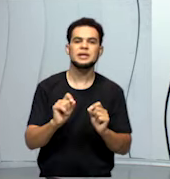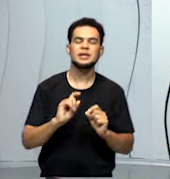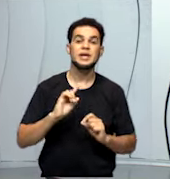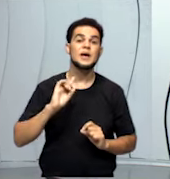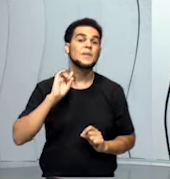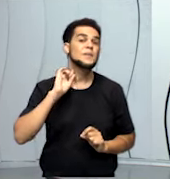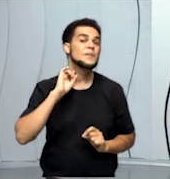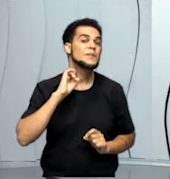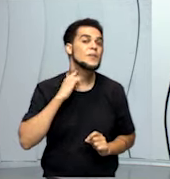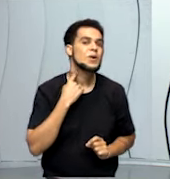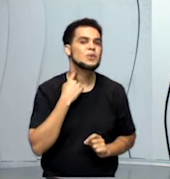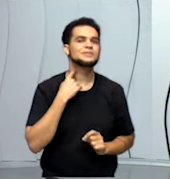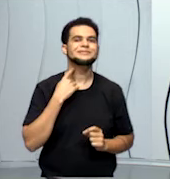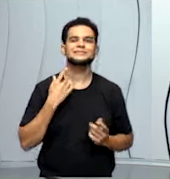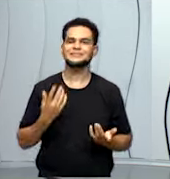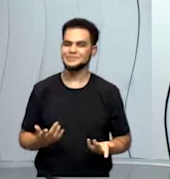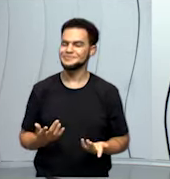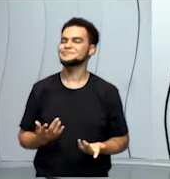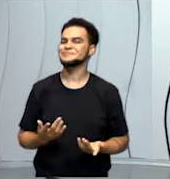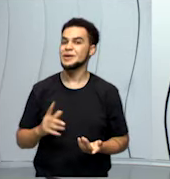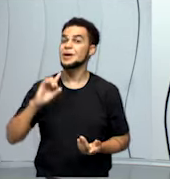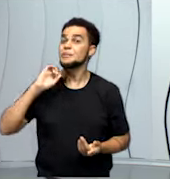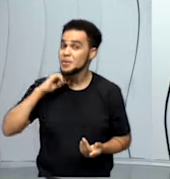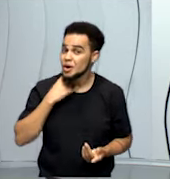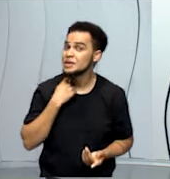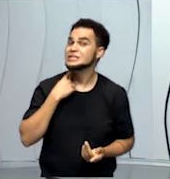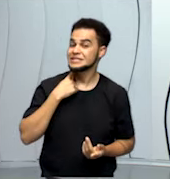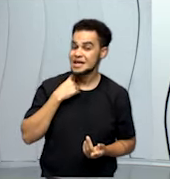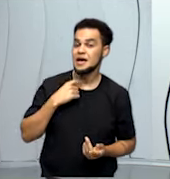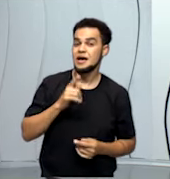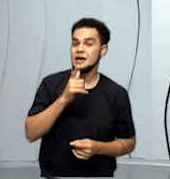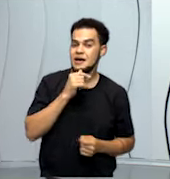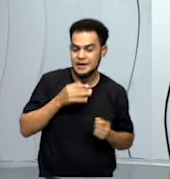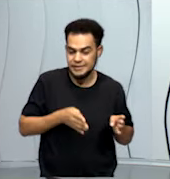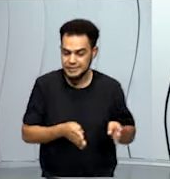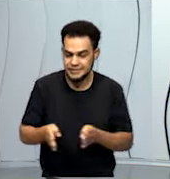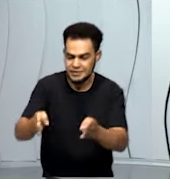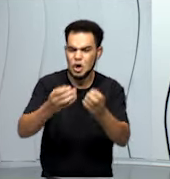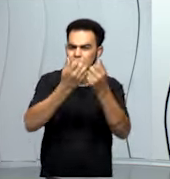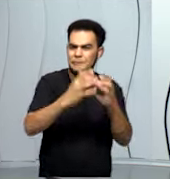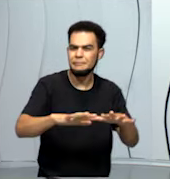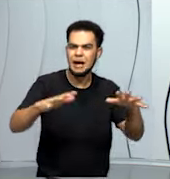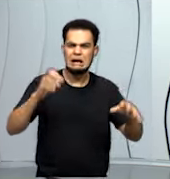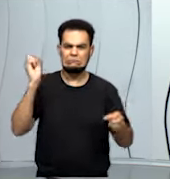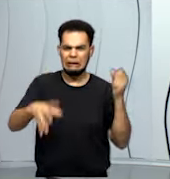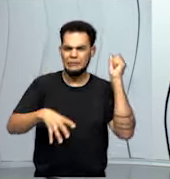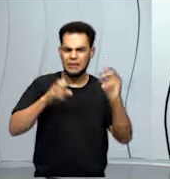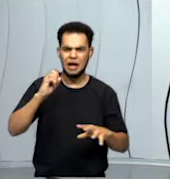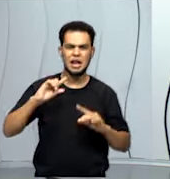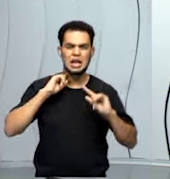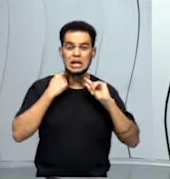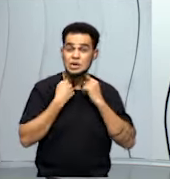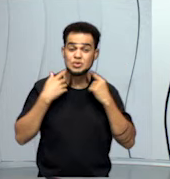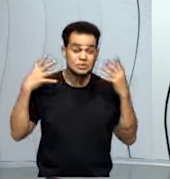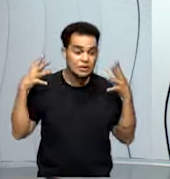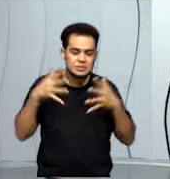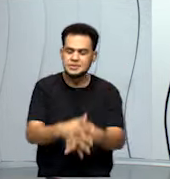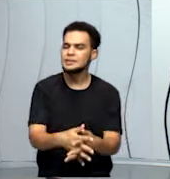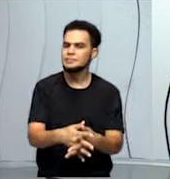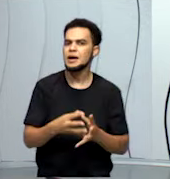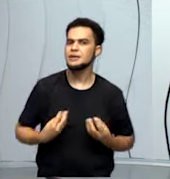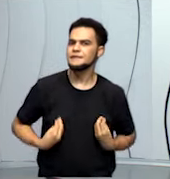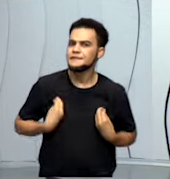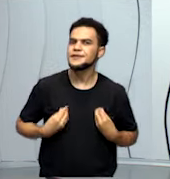O lixo nos rios, o lixo nos mares, atrapalha a fauna, o ecossistema, a vida naquele lugar